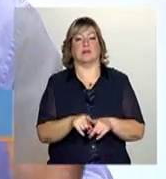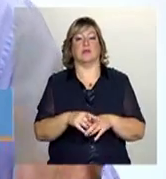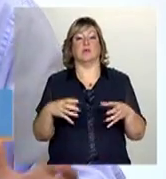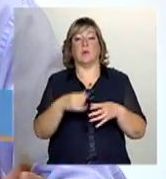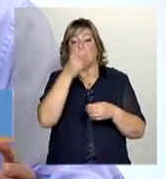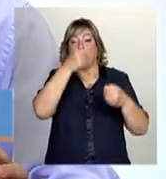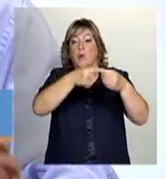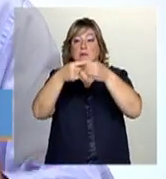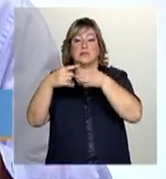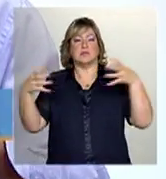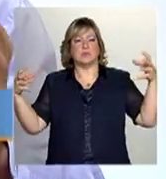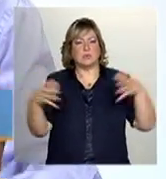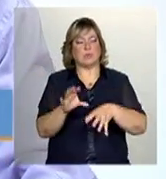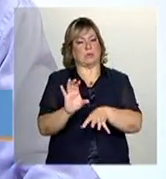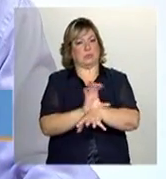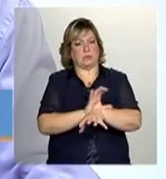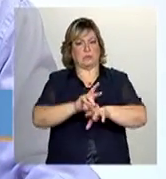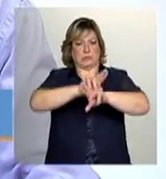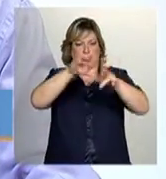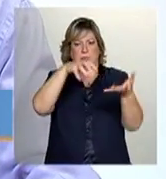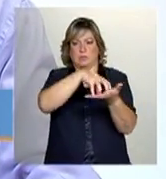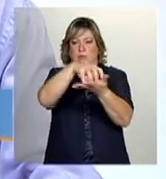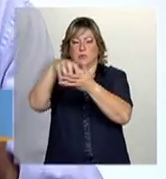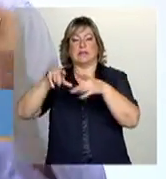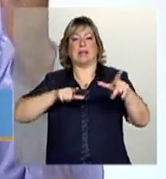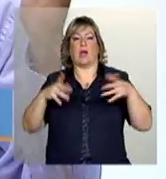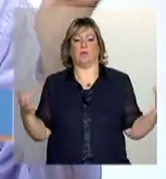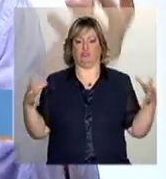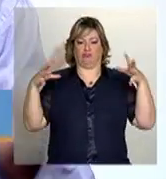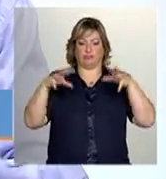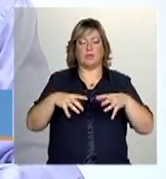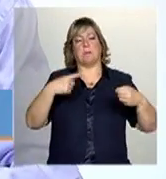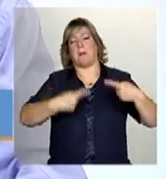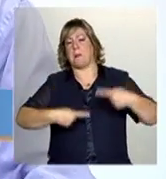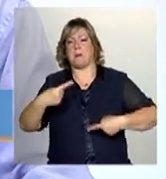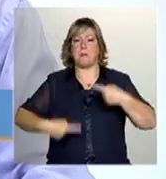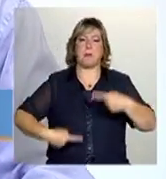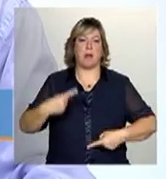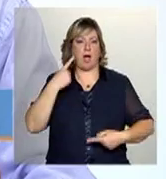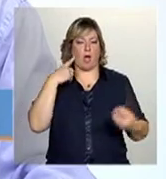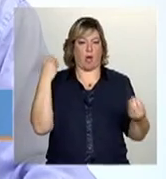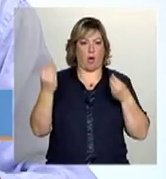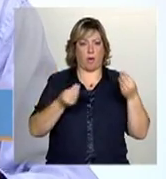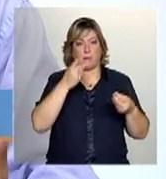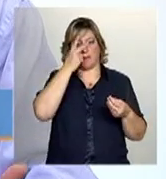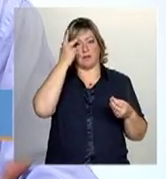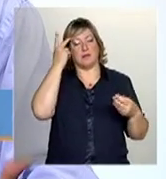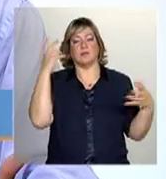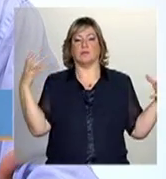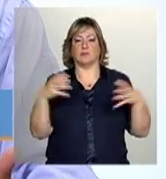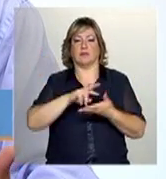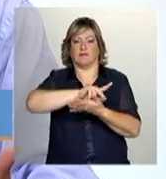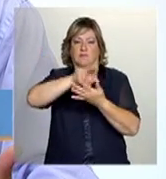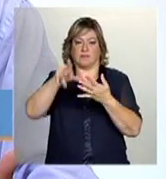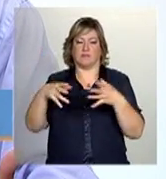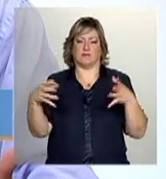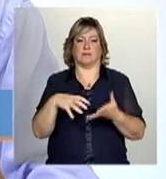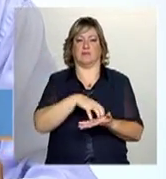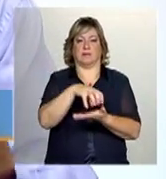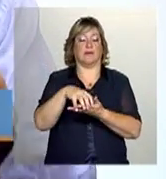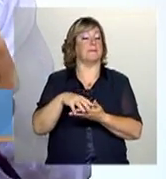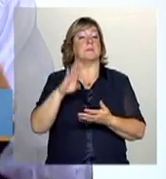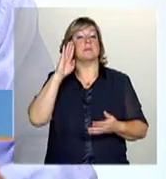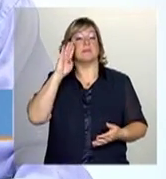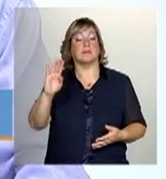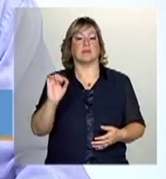grande oficina, reunimos grupos de trabalho, debatemos esses parceiros, diferentes parceiros aí nesses grupos, com o objetivo